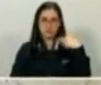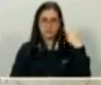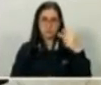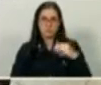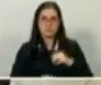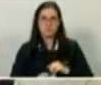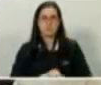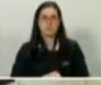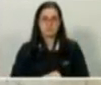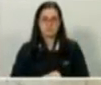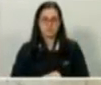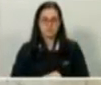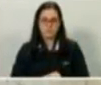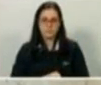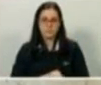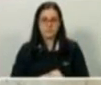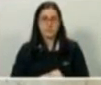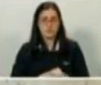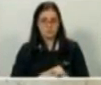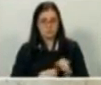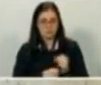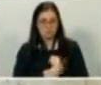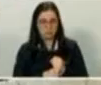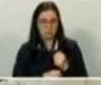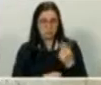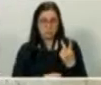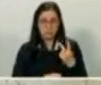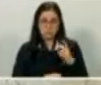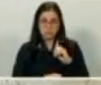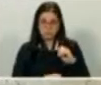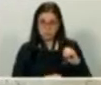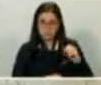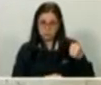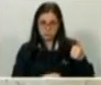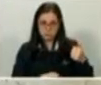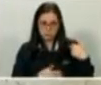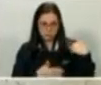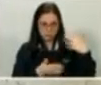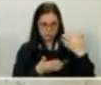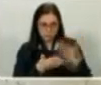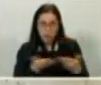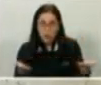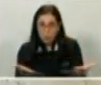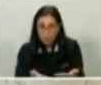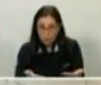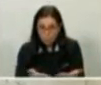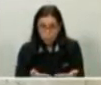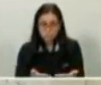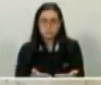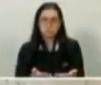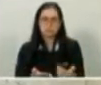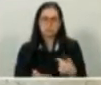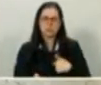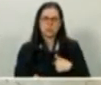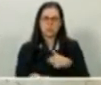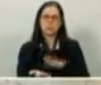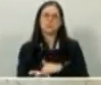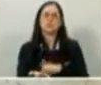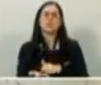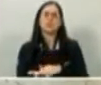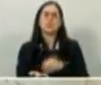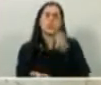Nesse particular, desde 2001 até hoje, eu emiti, cobrando da Prefeitura, resultados,